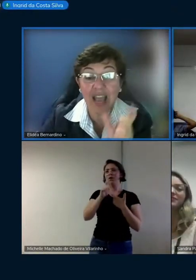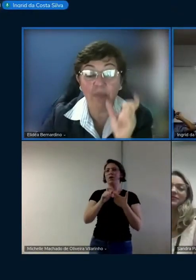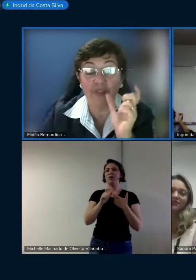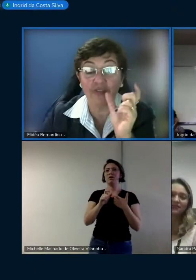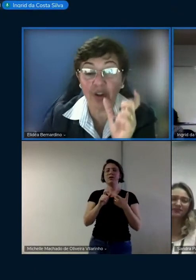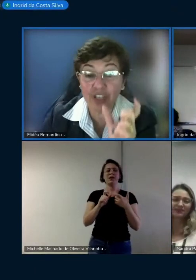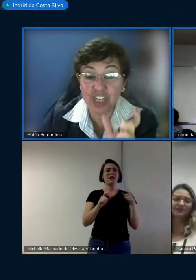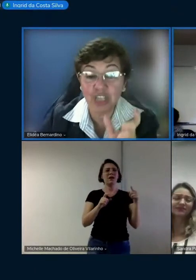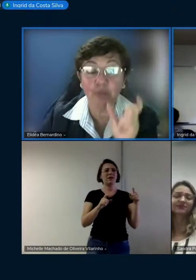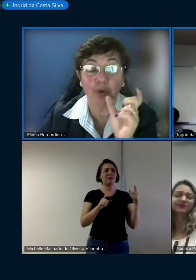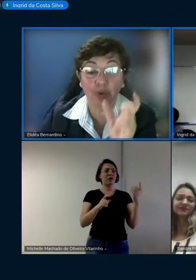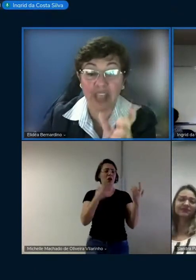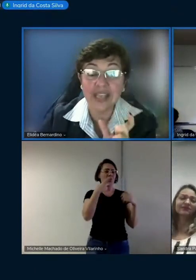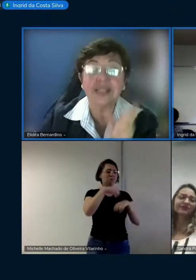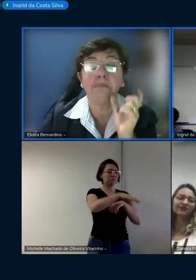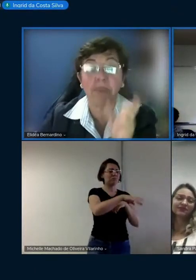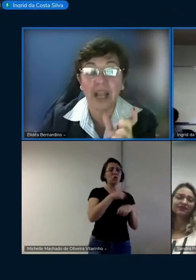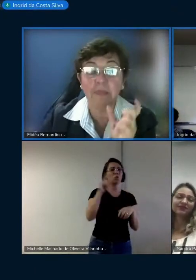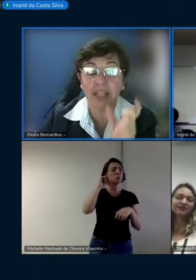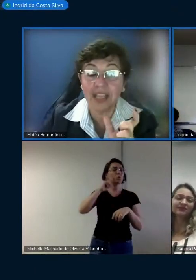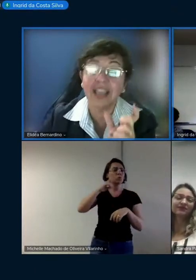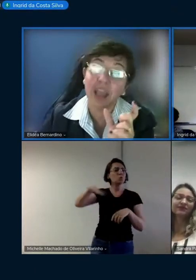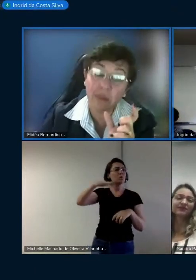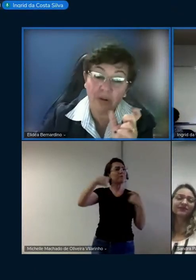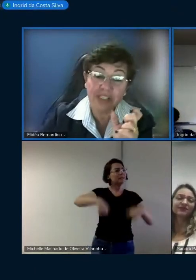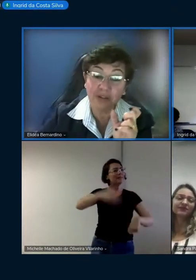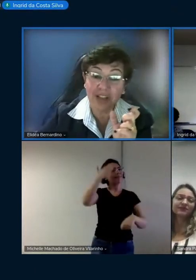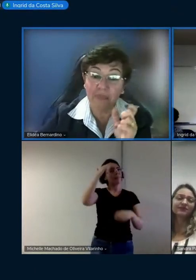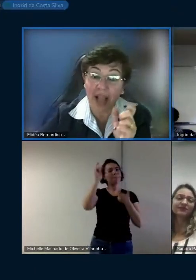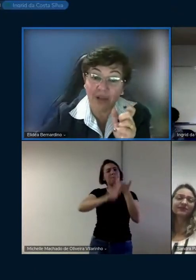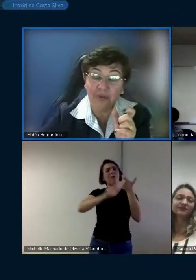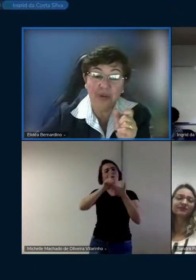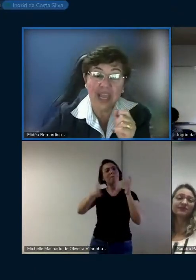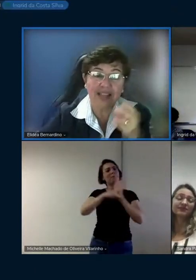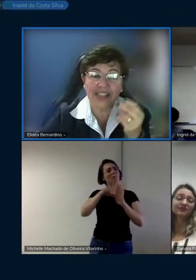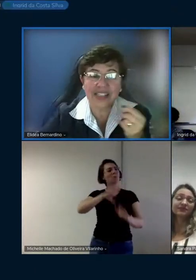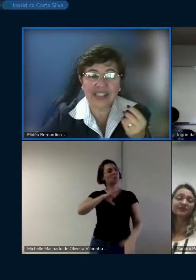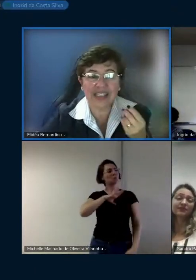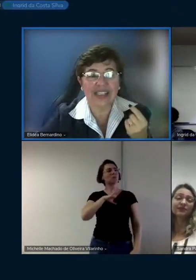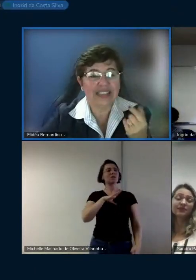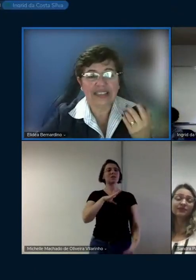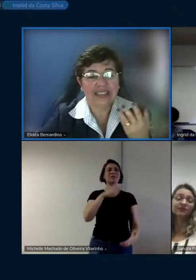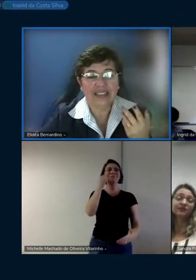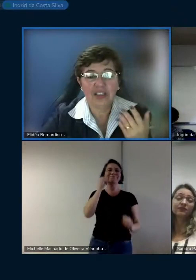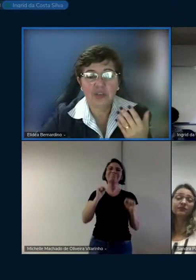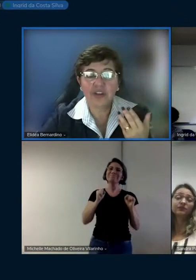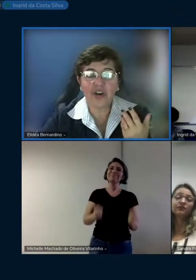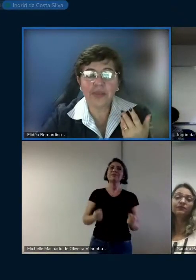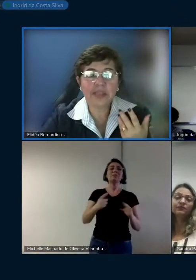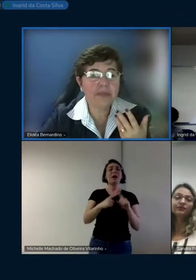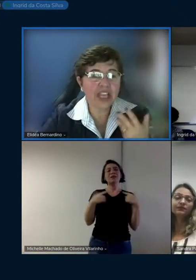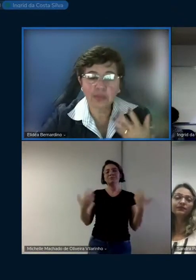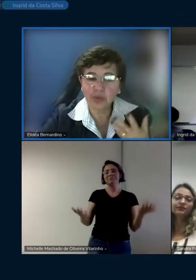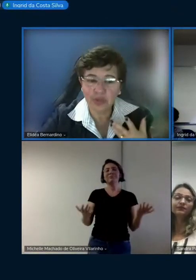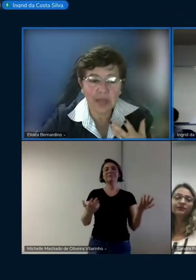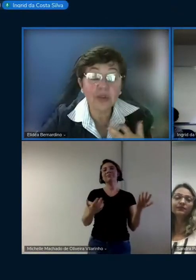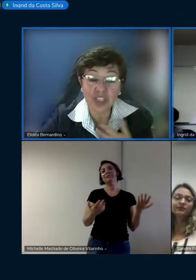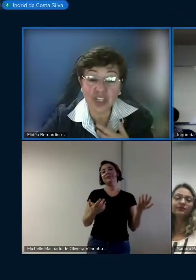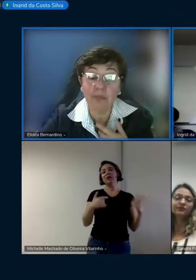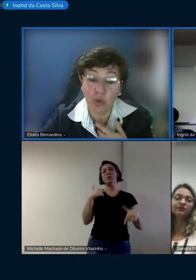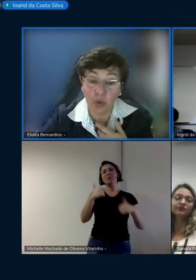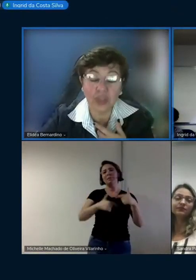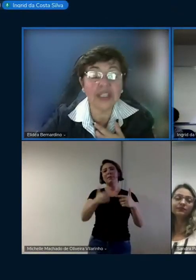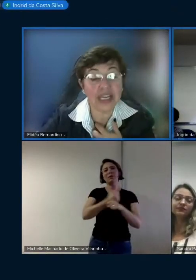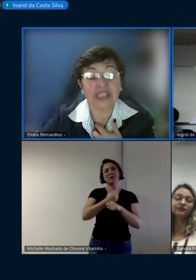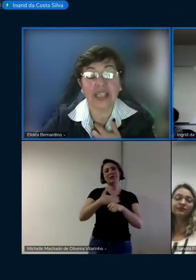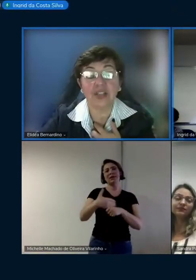entender a morfologia do português pra aprender e é uma coisa que eu trabalho com eles já assim de uma forma incipiente há muito tempo